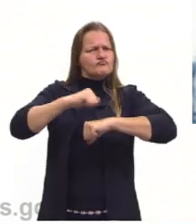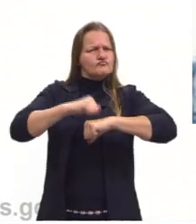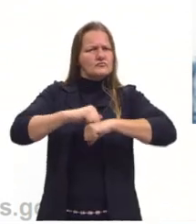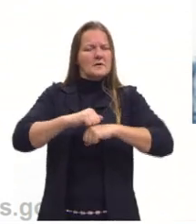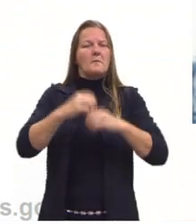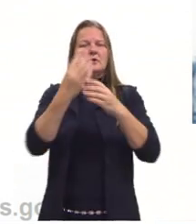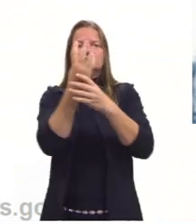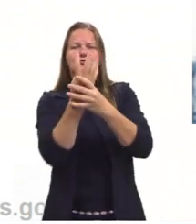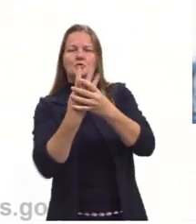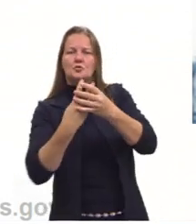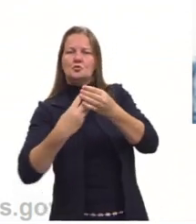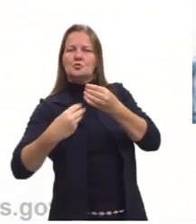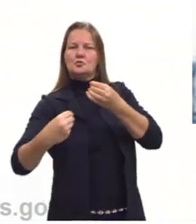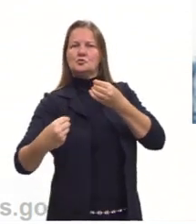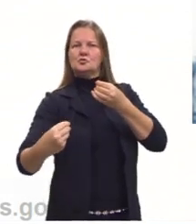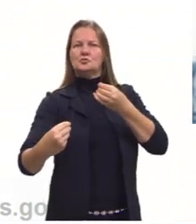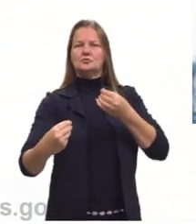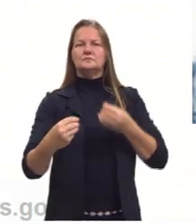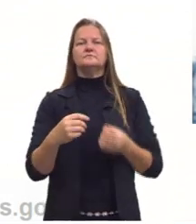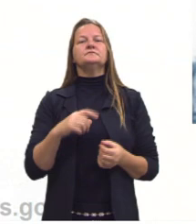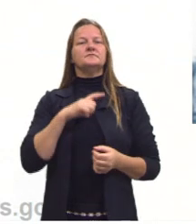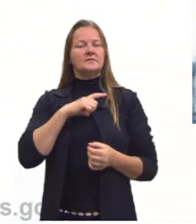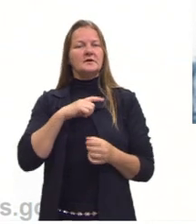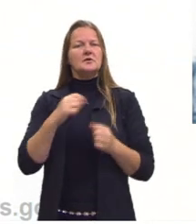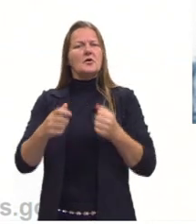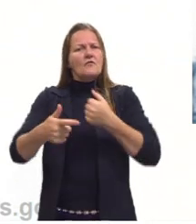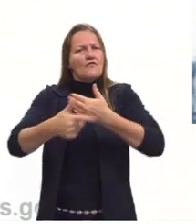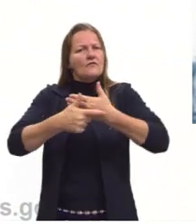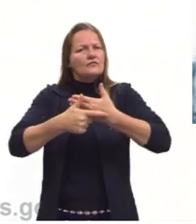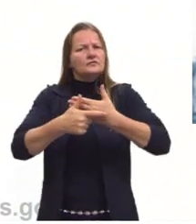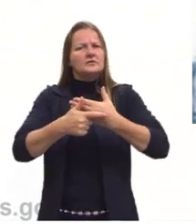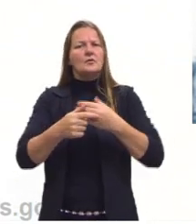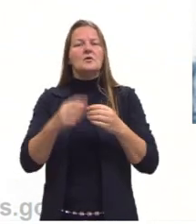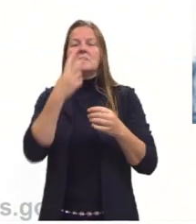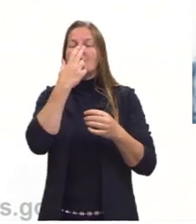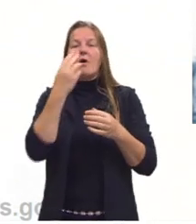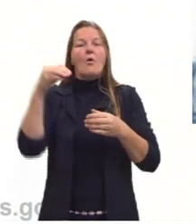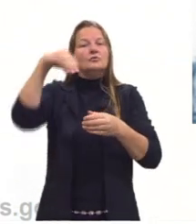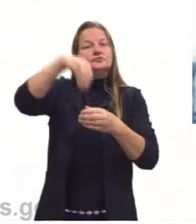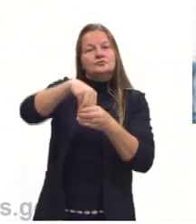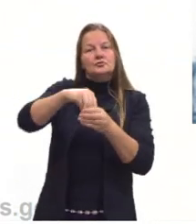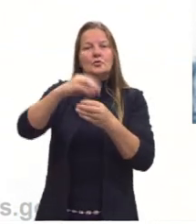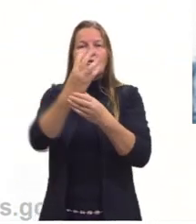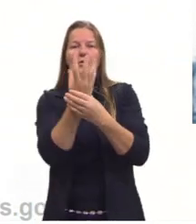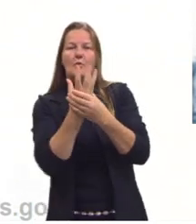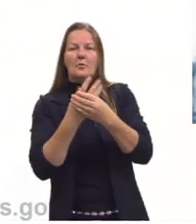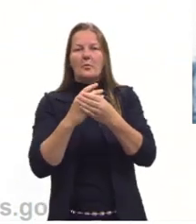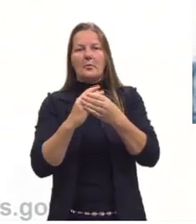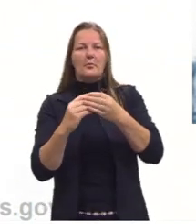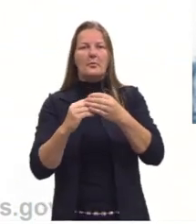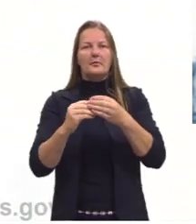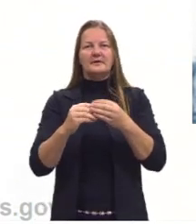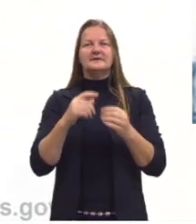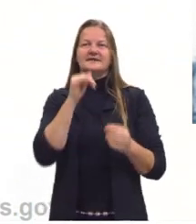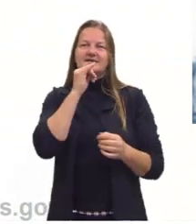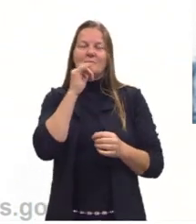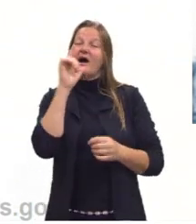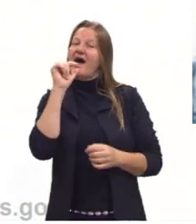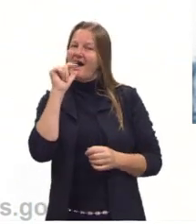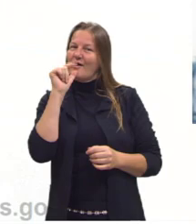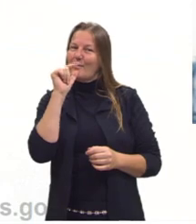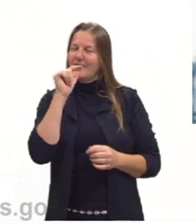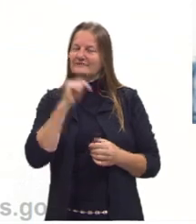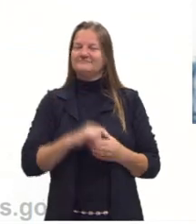escoar. Os fluidos assumem a forma do recipiente em que são colocados. Então, aqui a gente tem a água